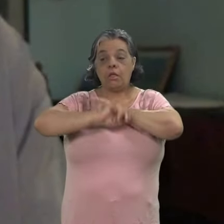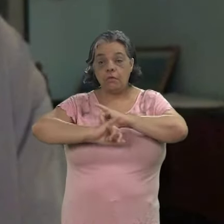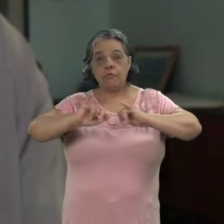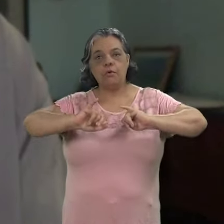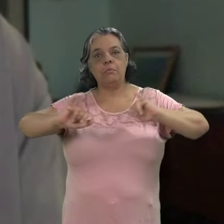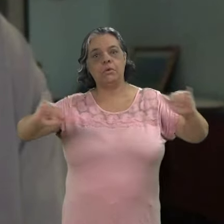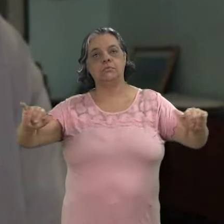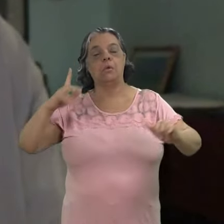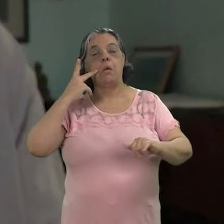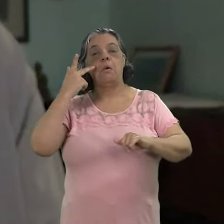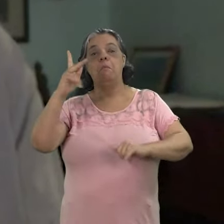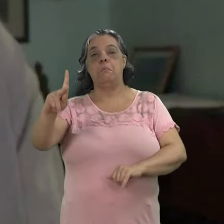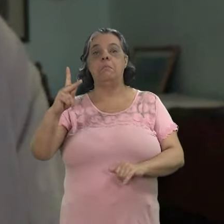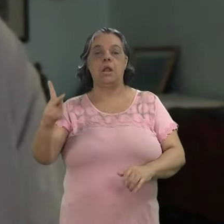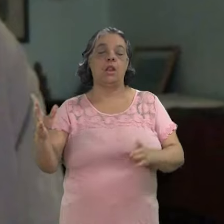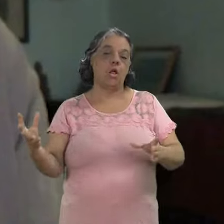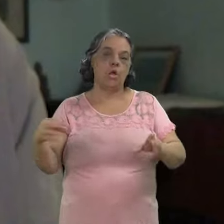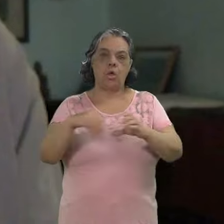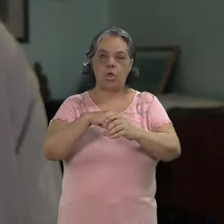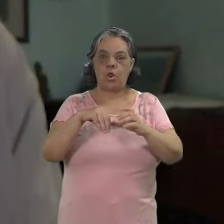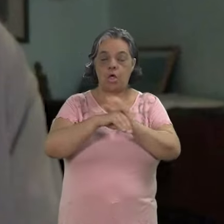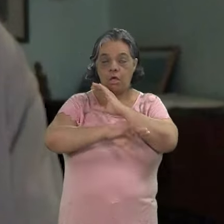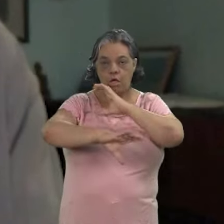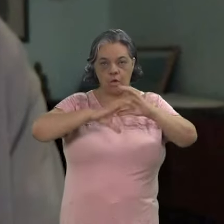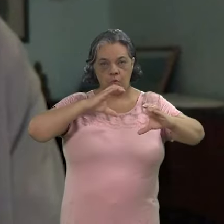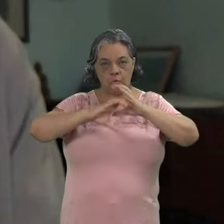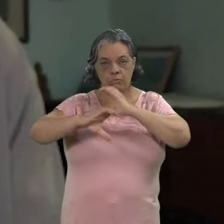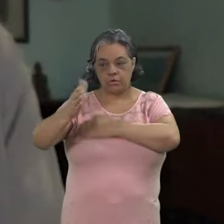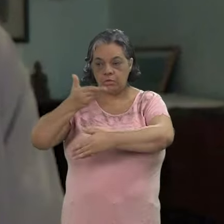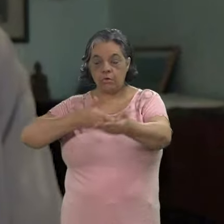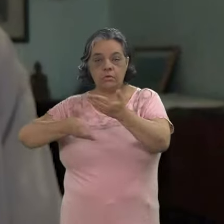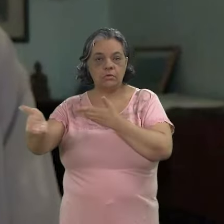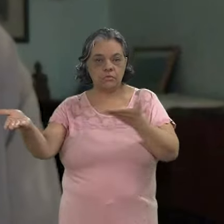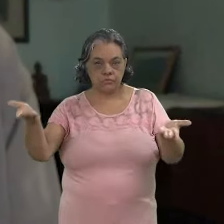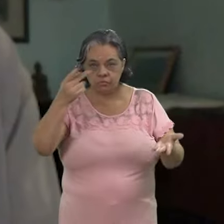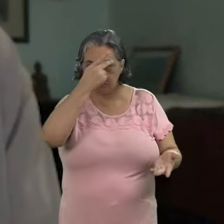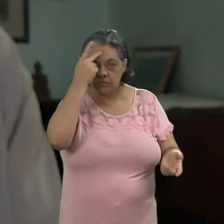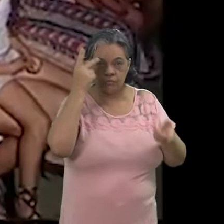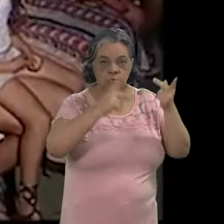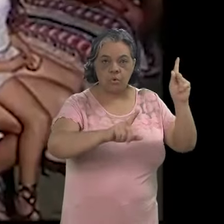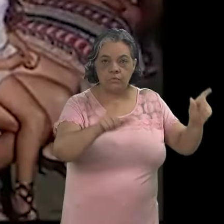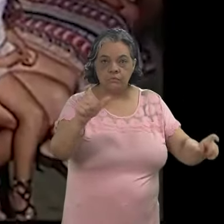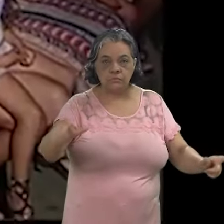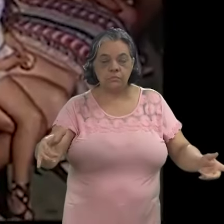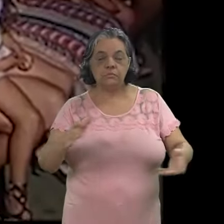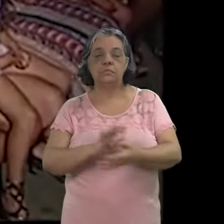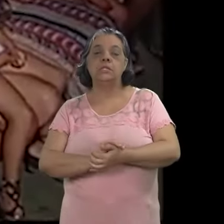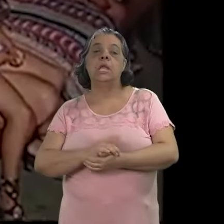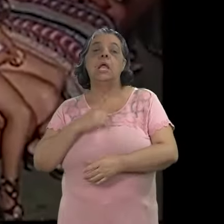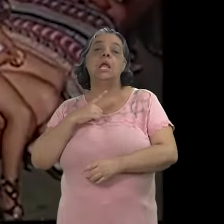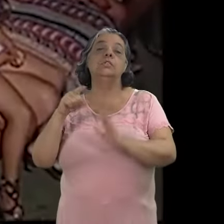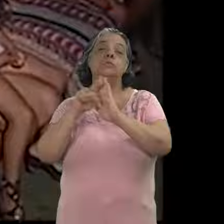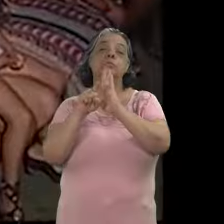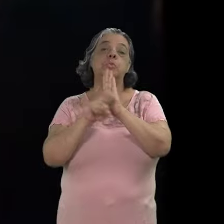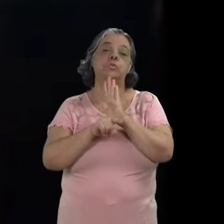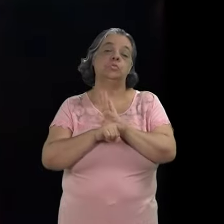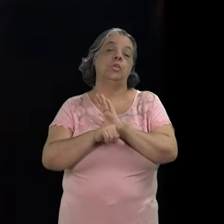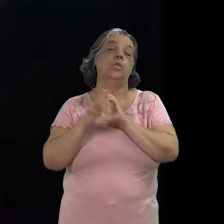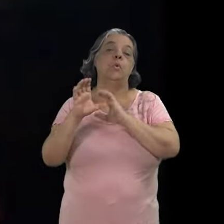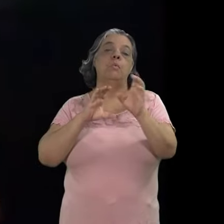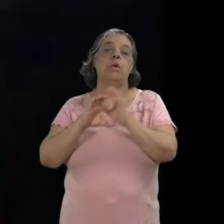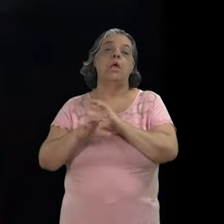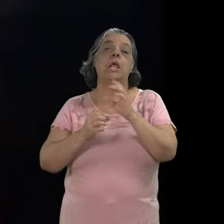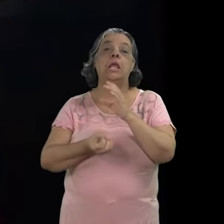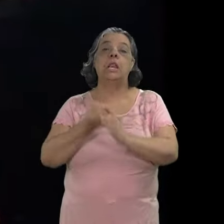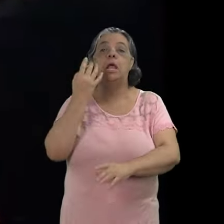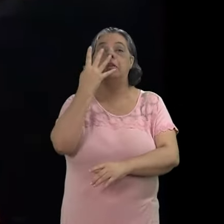informação para engendrar comunicação entre as pessoas. O projeto de comunicação TV Viva,